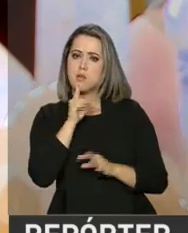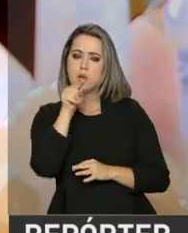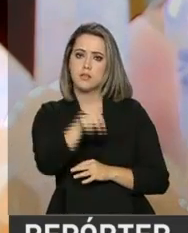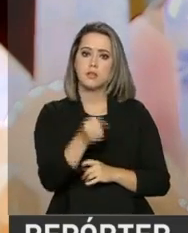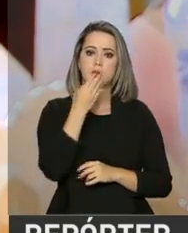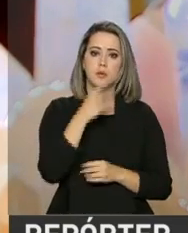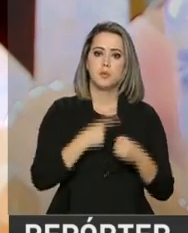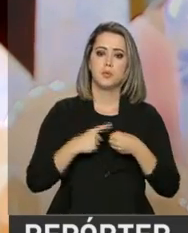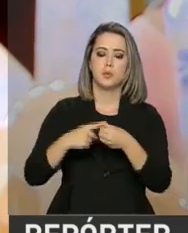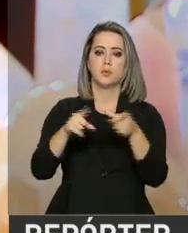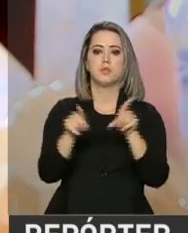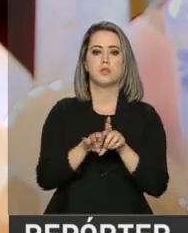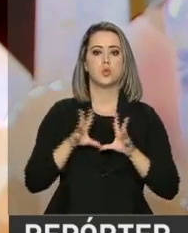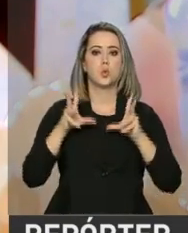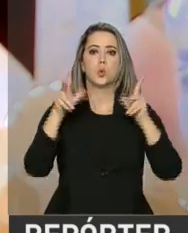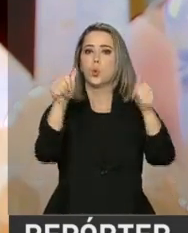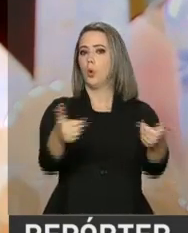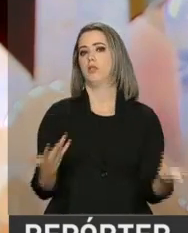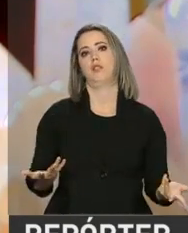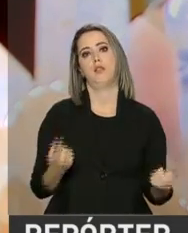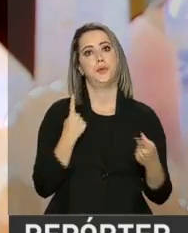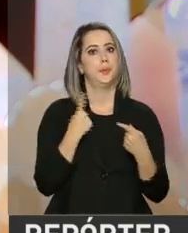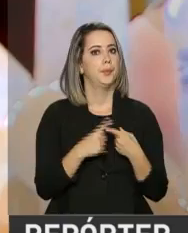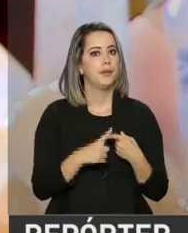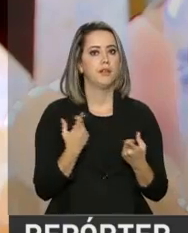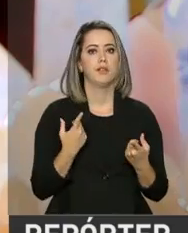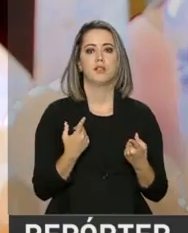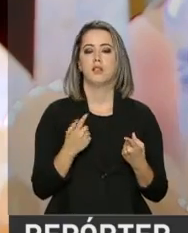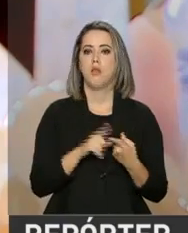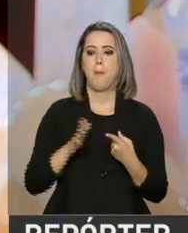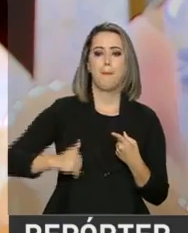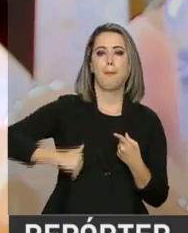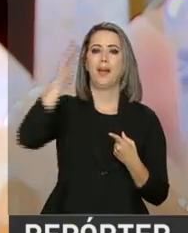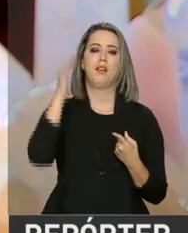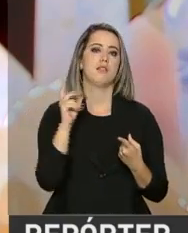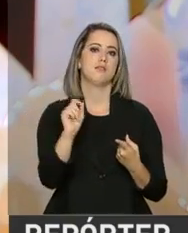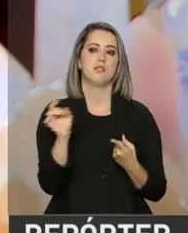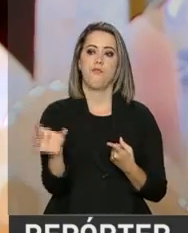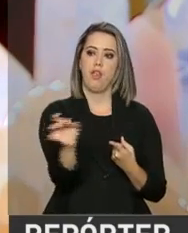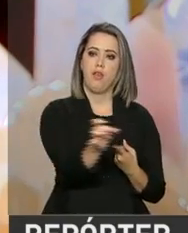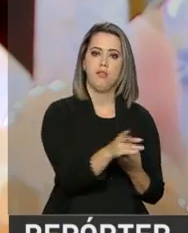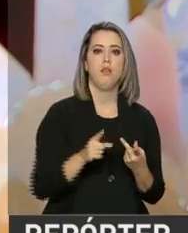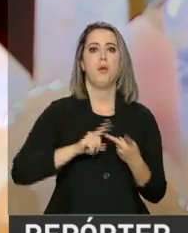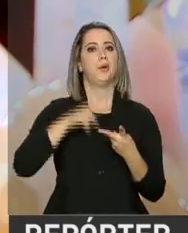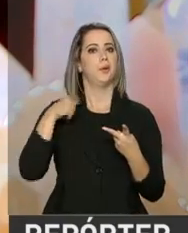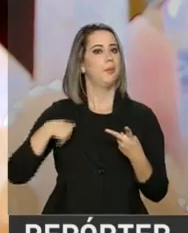a cidade e para a cidade praticamente toda, né? Porque aumenta as vendas,